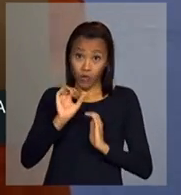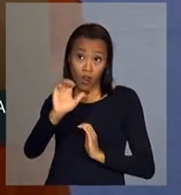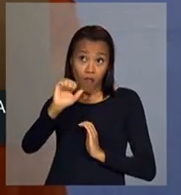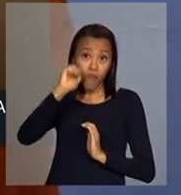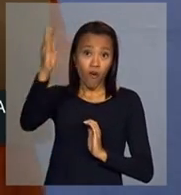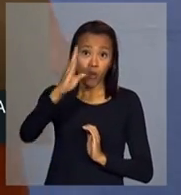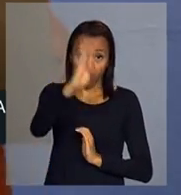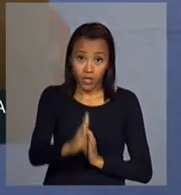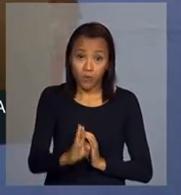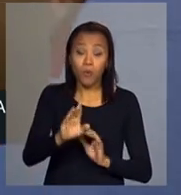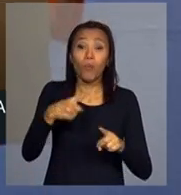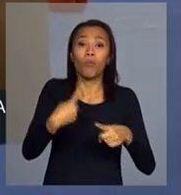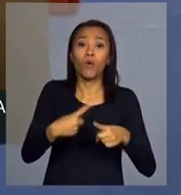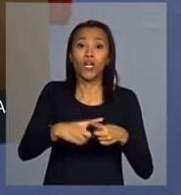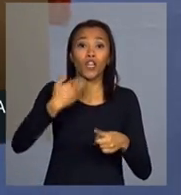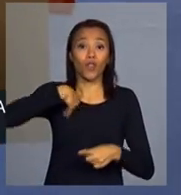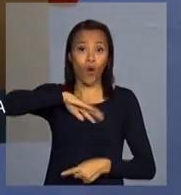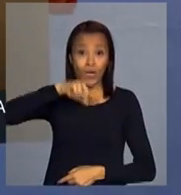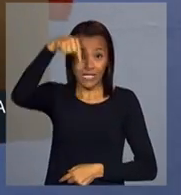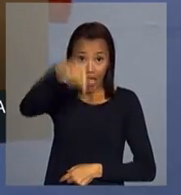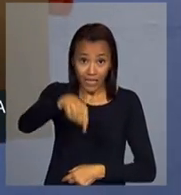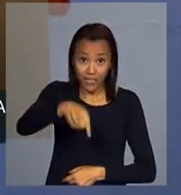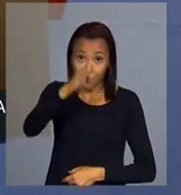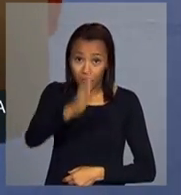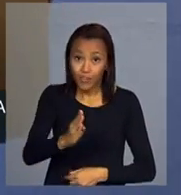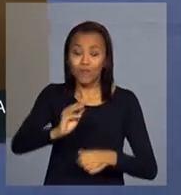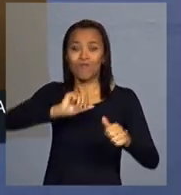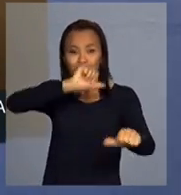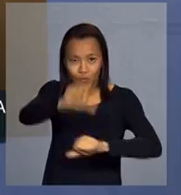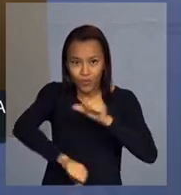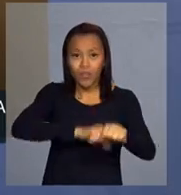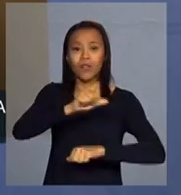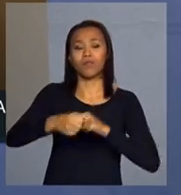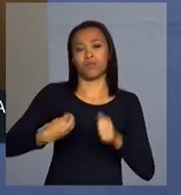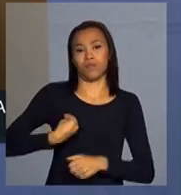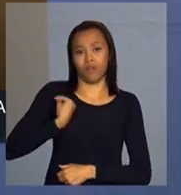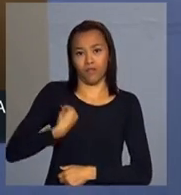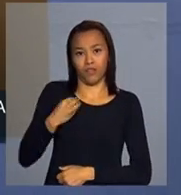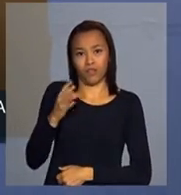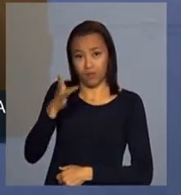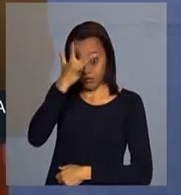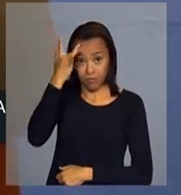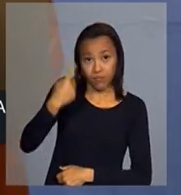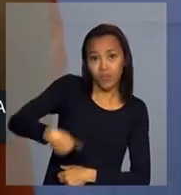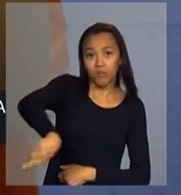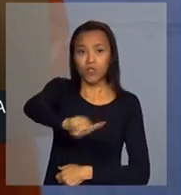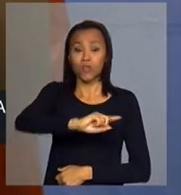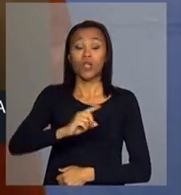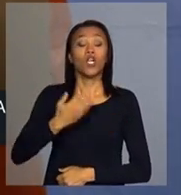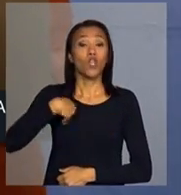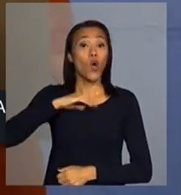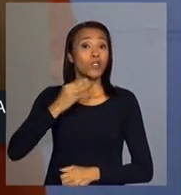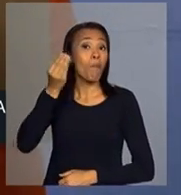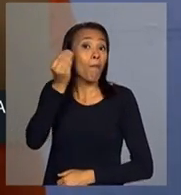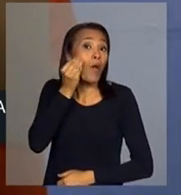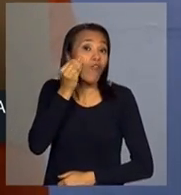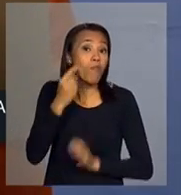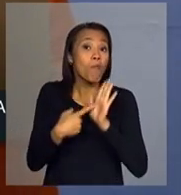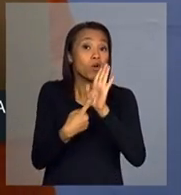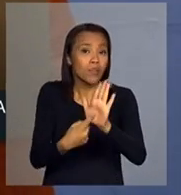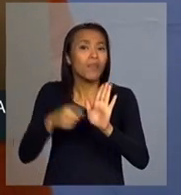porque nós mudamos aqui as condições e provamos que era possível mudar.